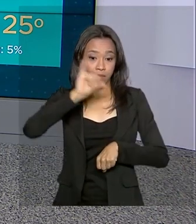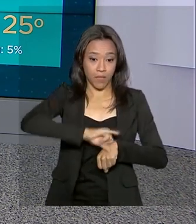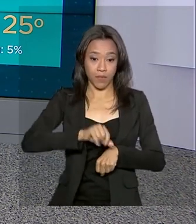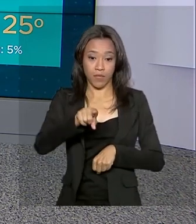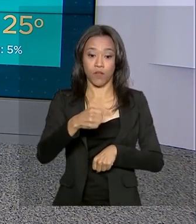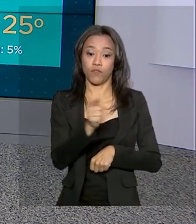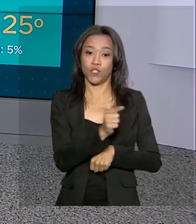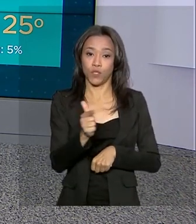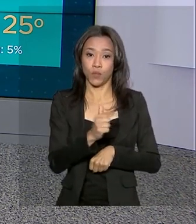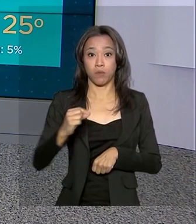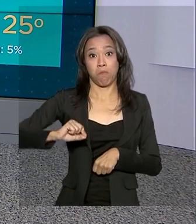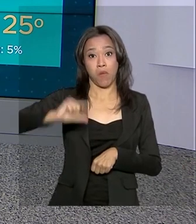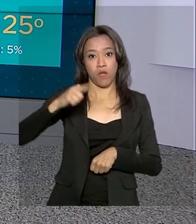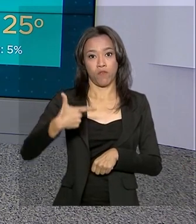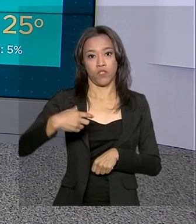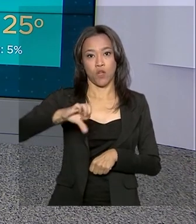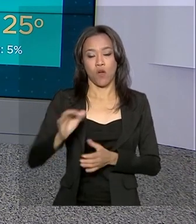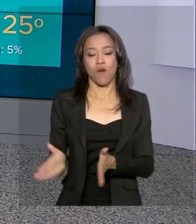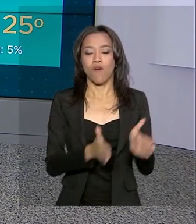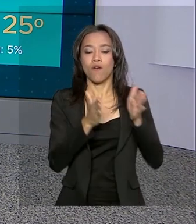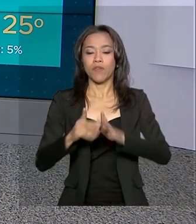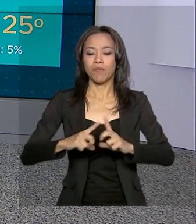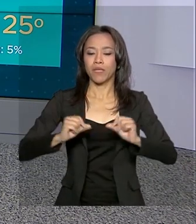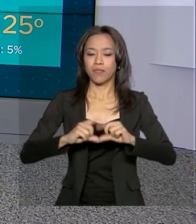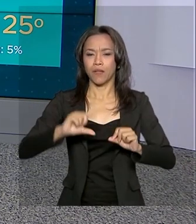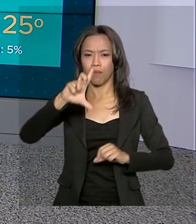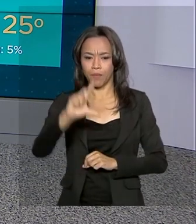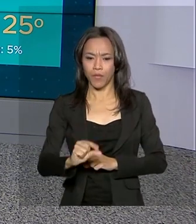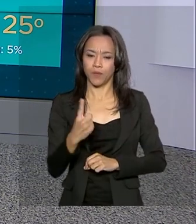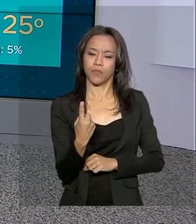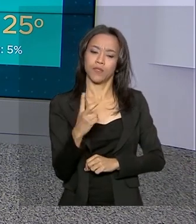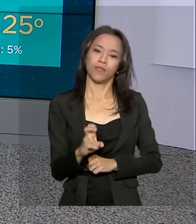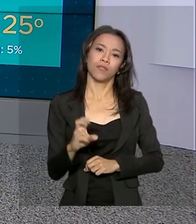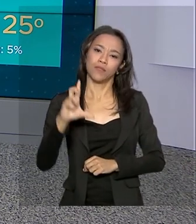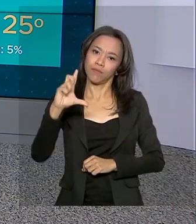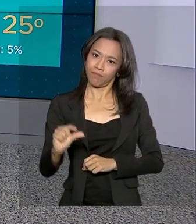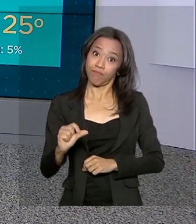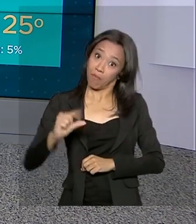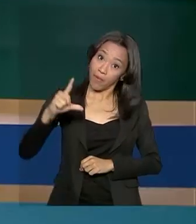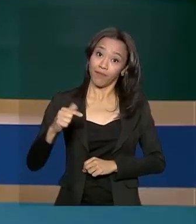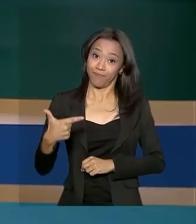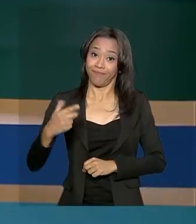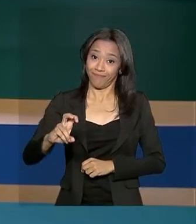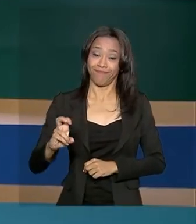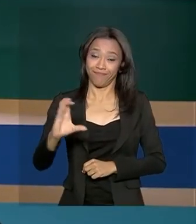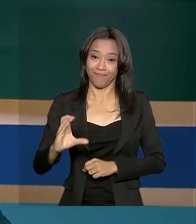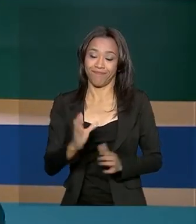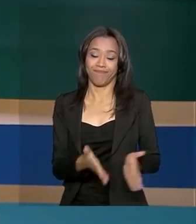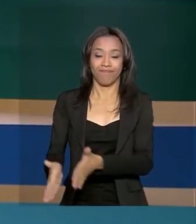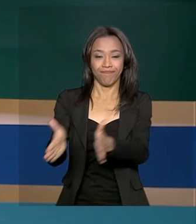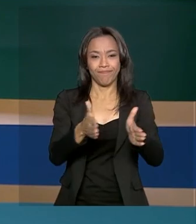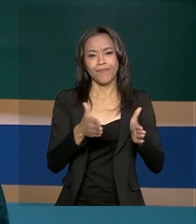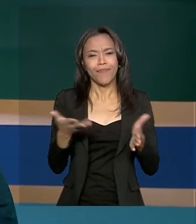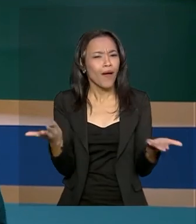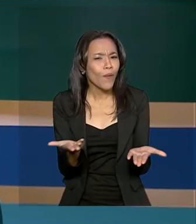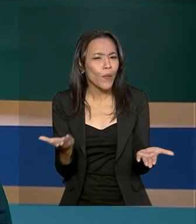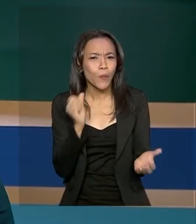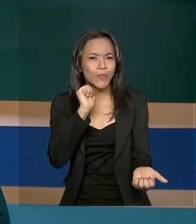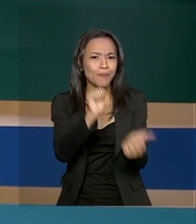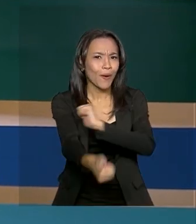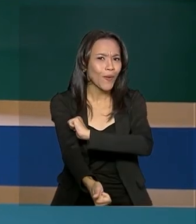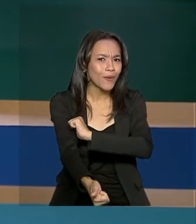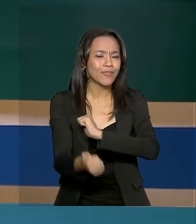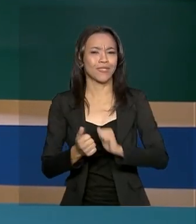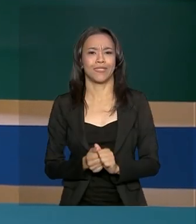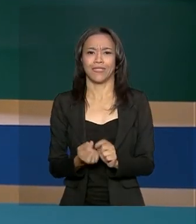máxima de 29. E em Brasília, mínima de 15, máxima de 25 graus. E agora vamos falar de esporte.